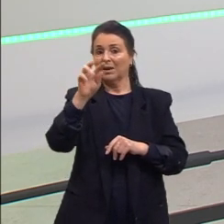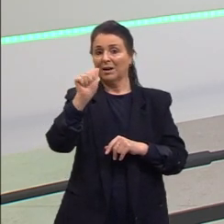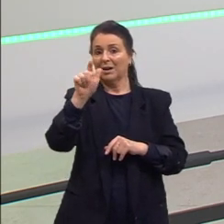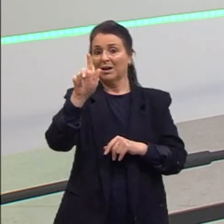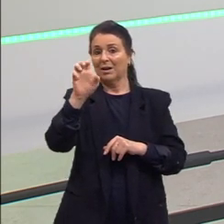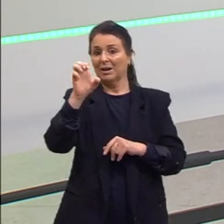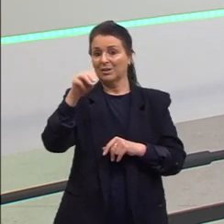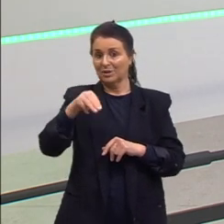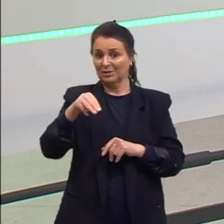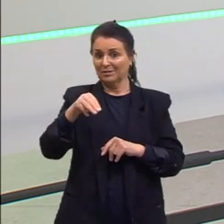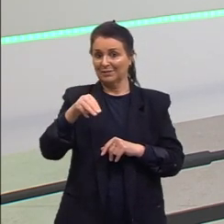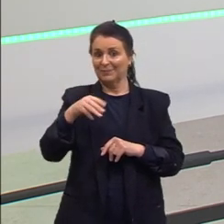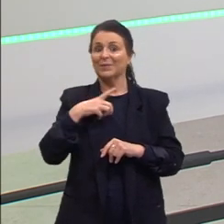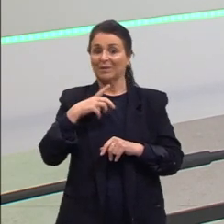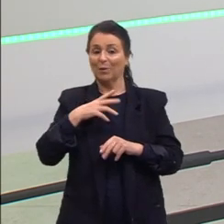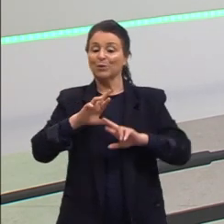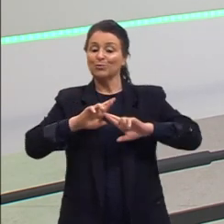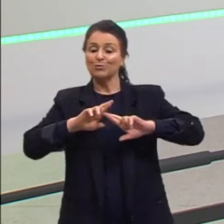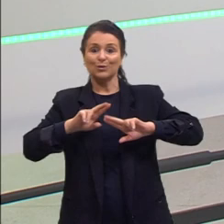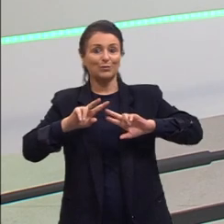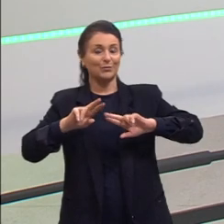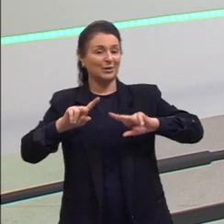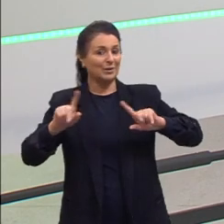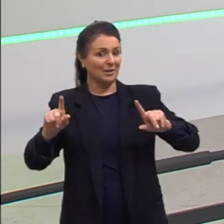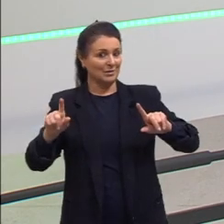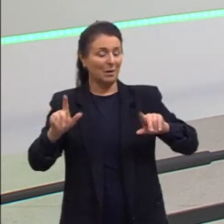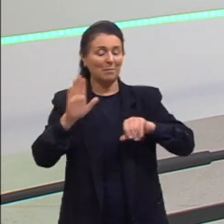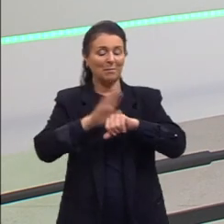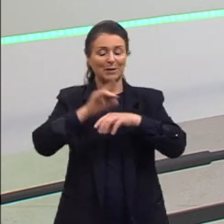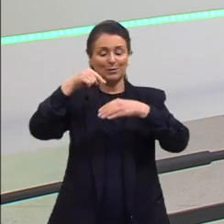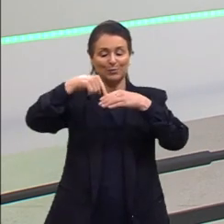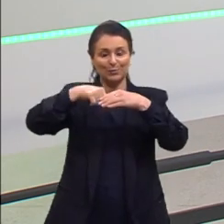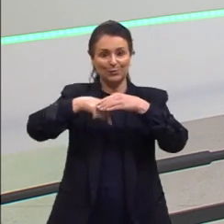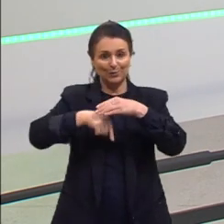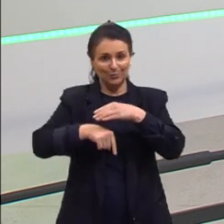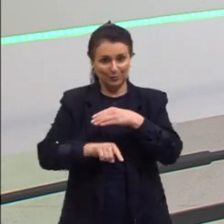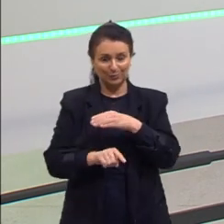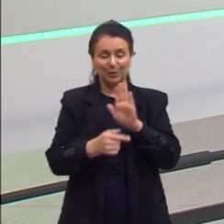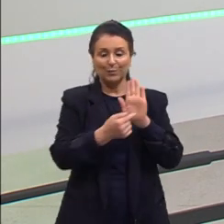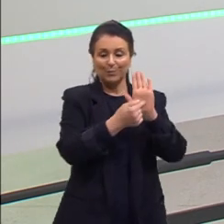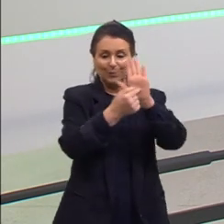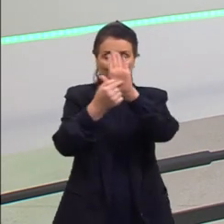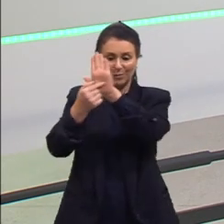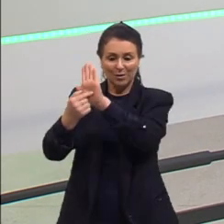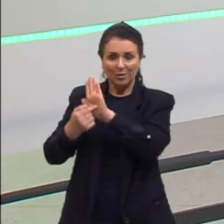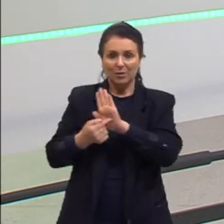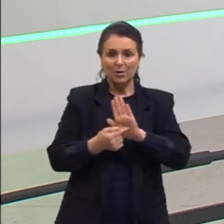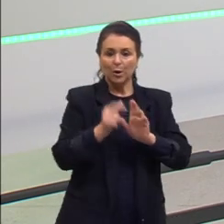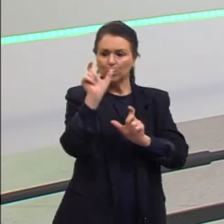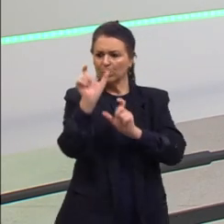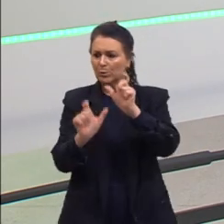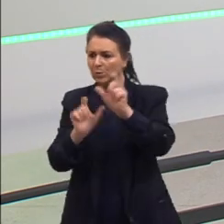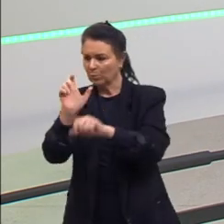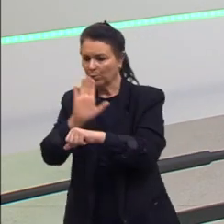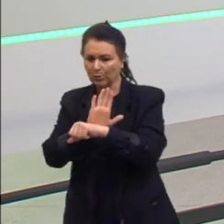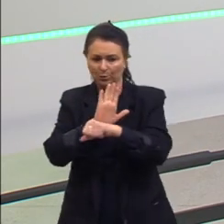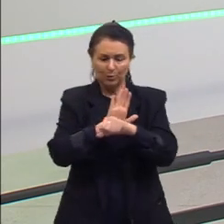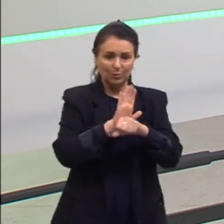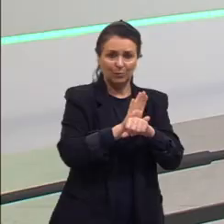e a reportagem fazendo, assim, essa leitura muito mais ampla, inclusive trazendo pessoas para contribuírem.